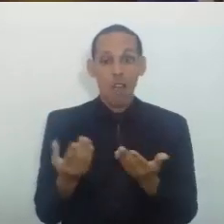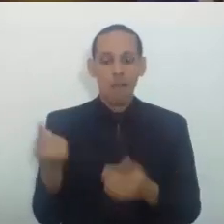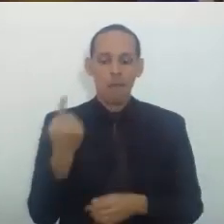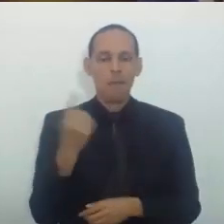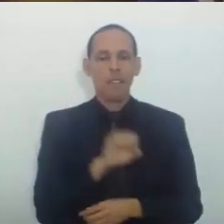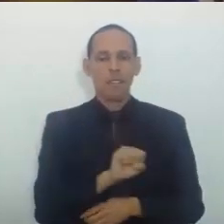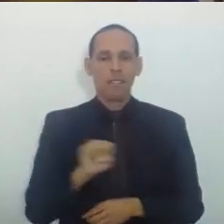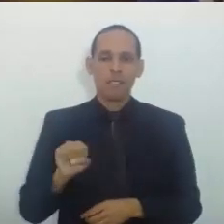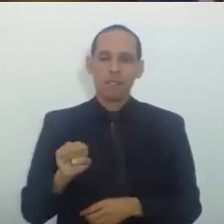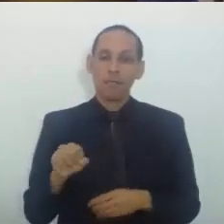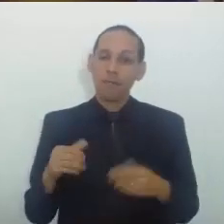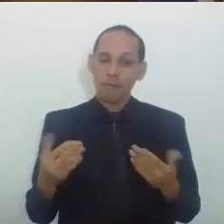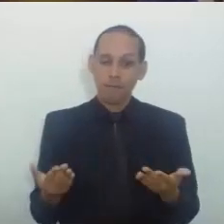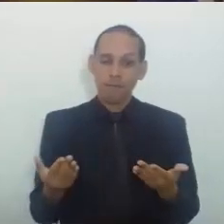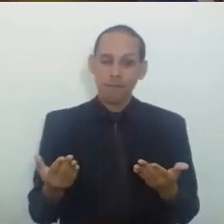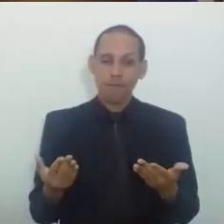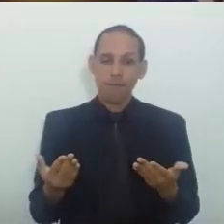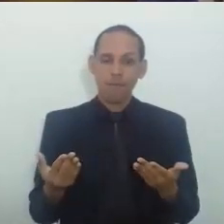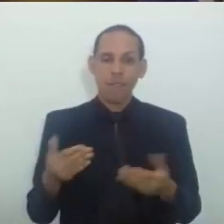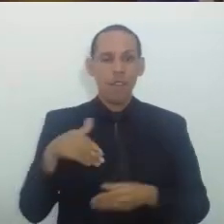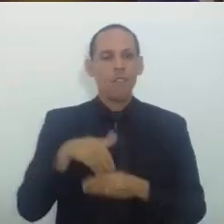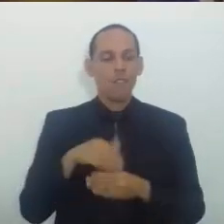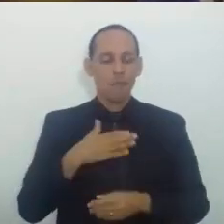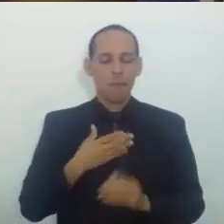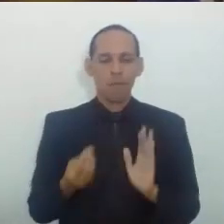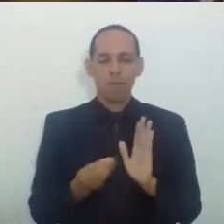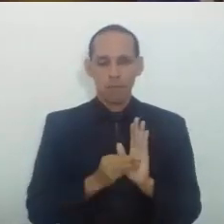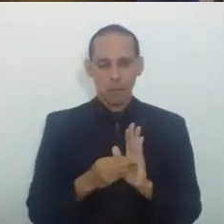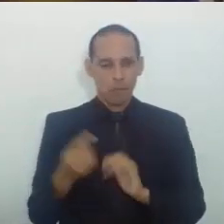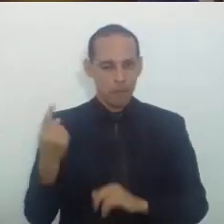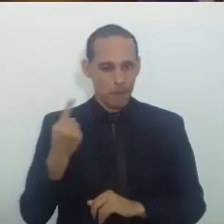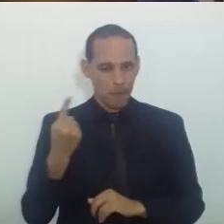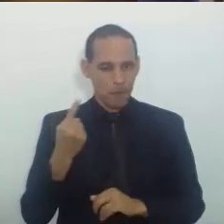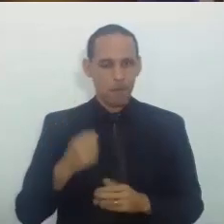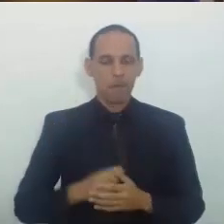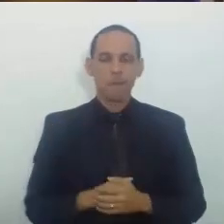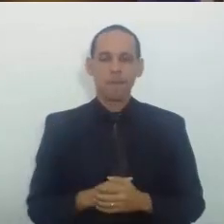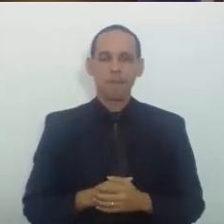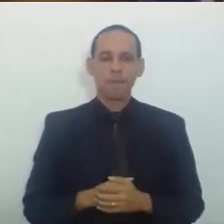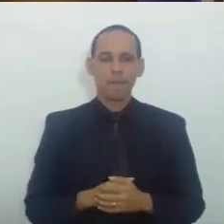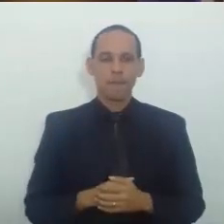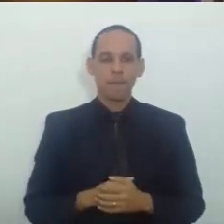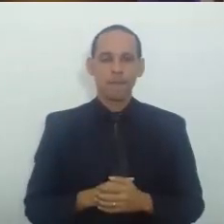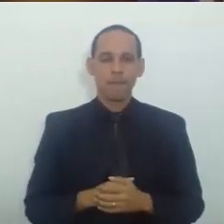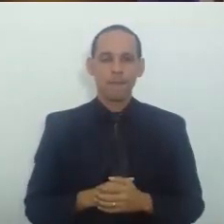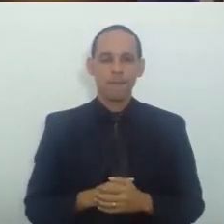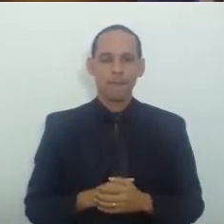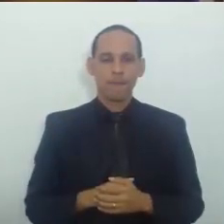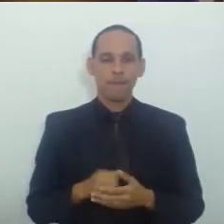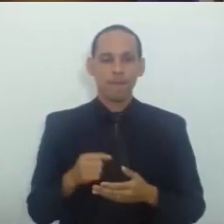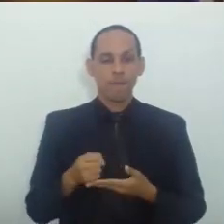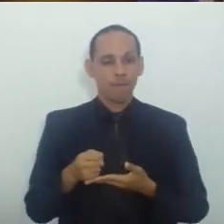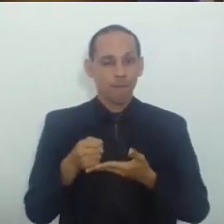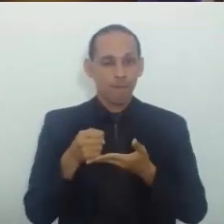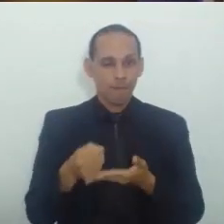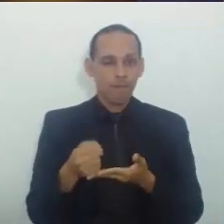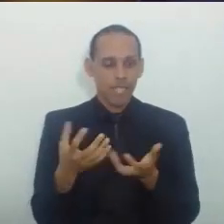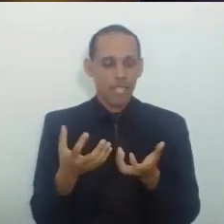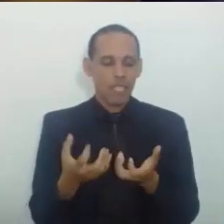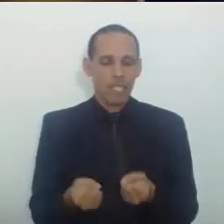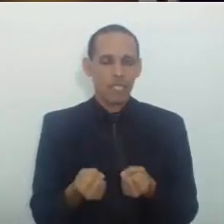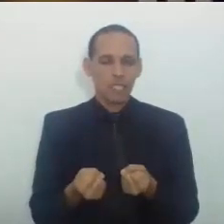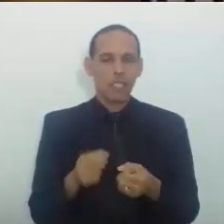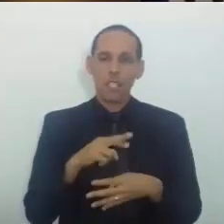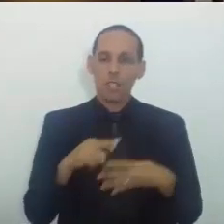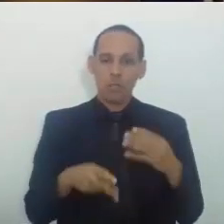Eu digo Faço O exposto E o voto Primeiro No caso Concreto Conhecer E dar provimento Ao recurso Interposto Pelo estado Rio